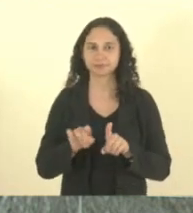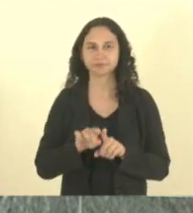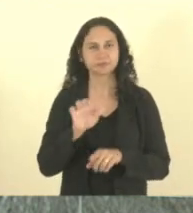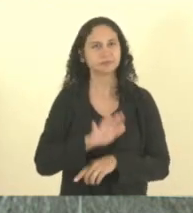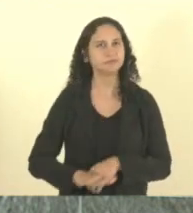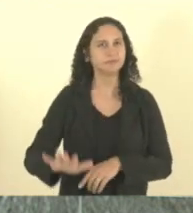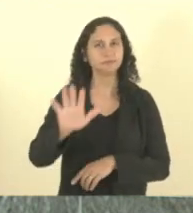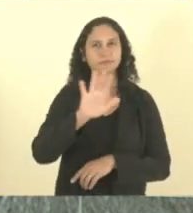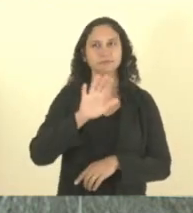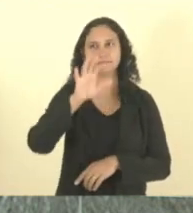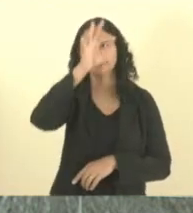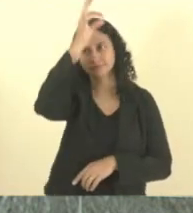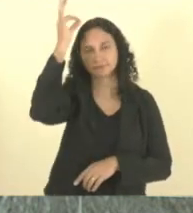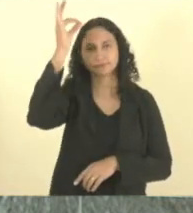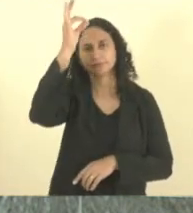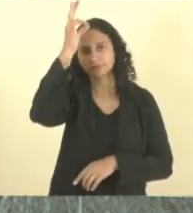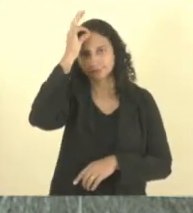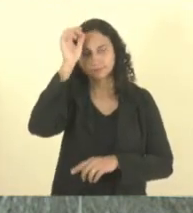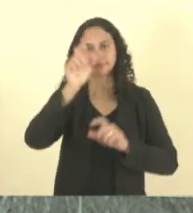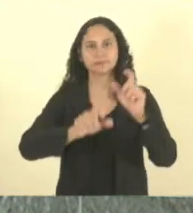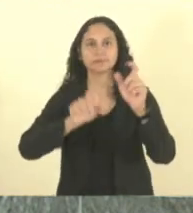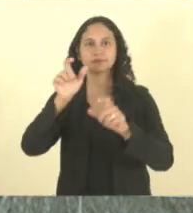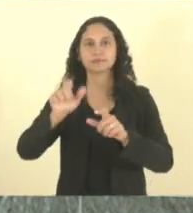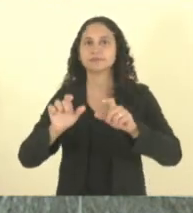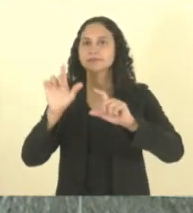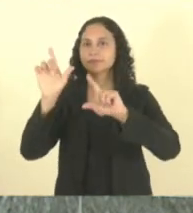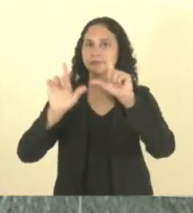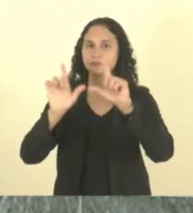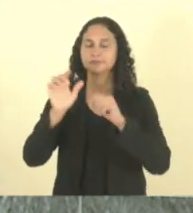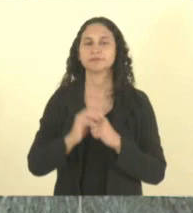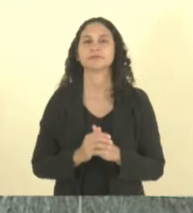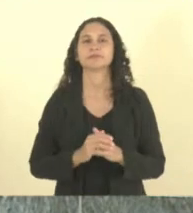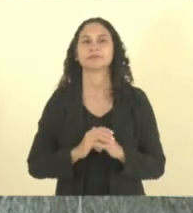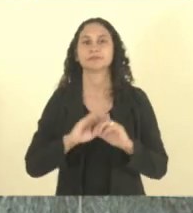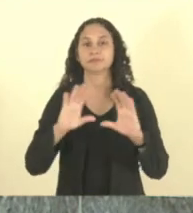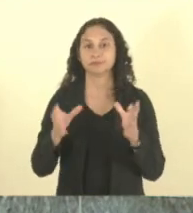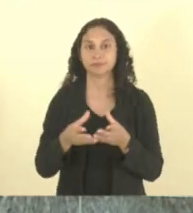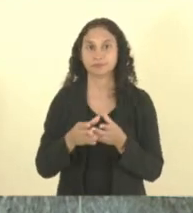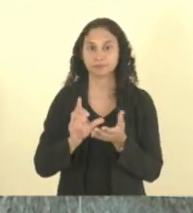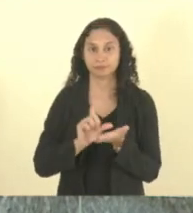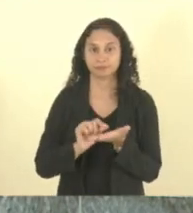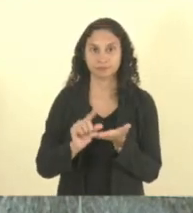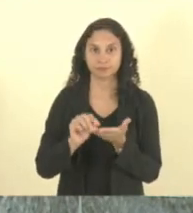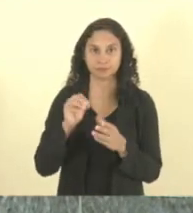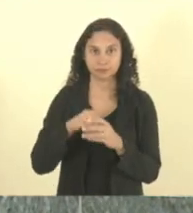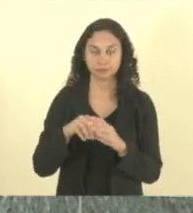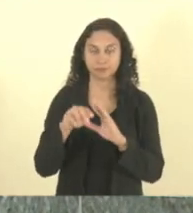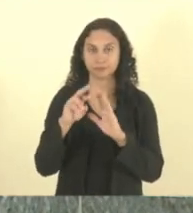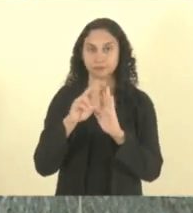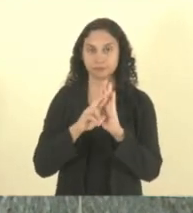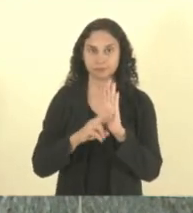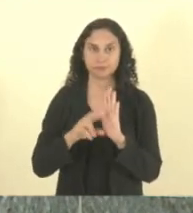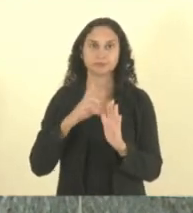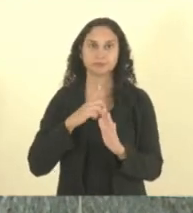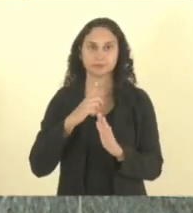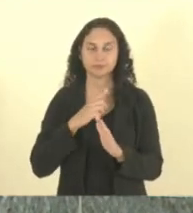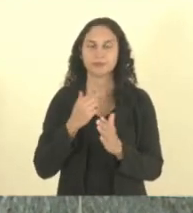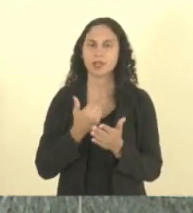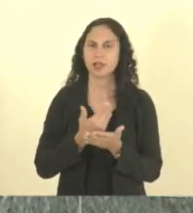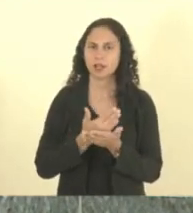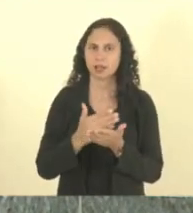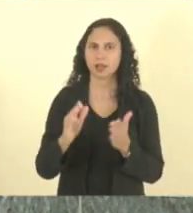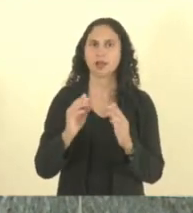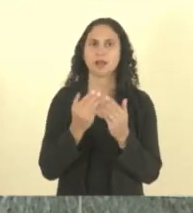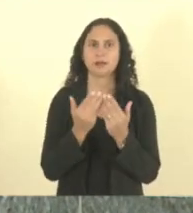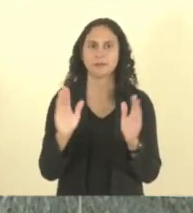que nos assiste e nos ouve pela TV Assembleia. Havendo quórum, nos termos do artigo 75 do Regimento Interno, declaro aberto os trabalhos da décima reunião ordinária